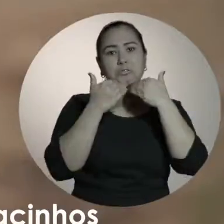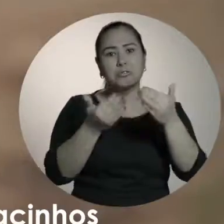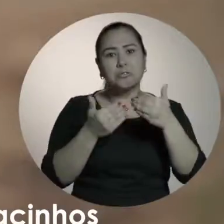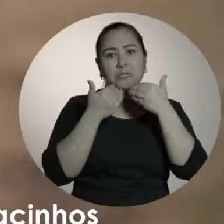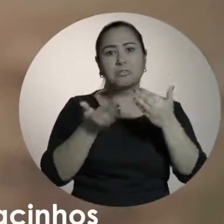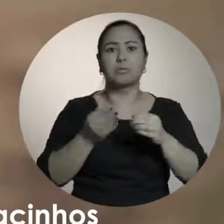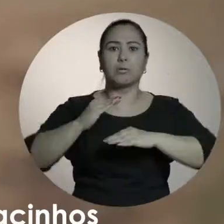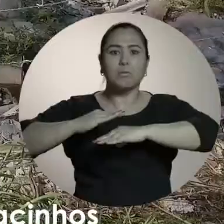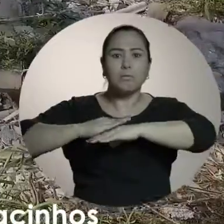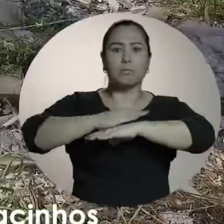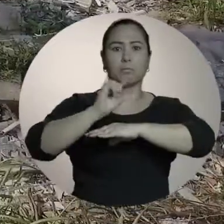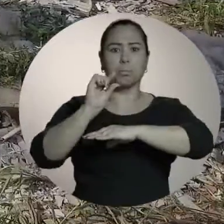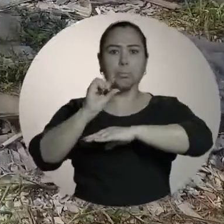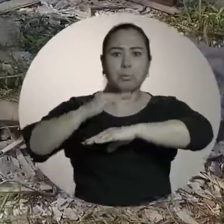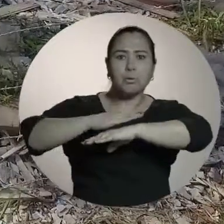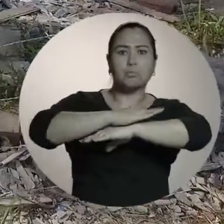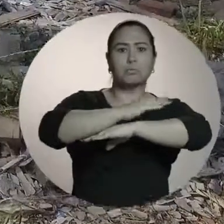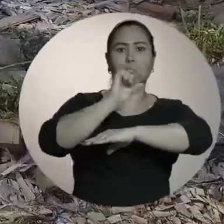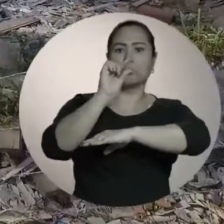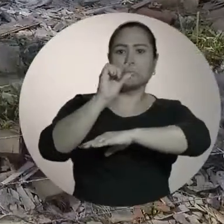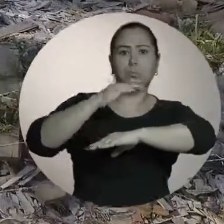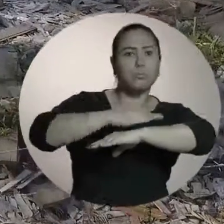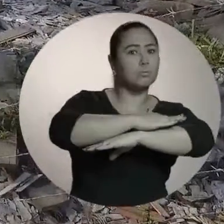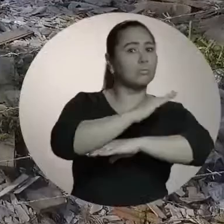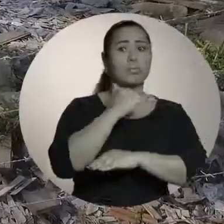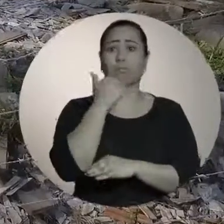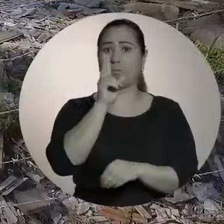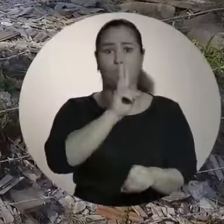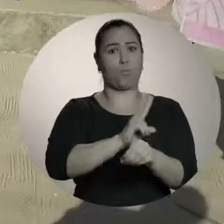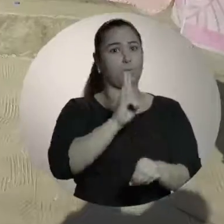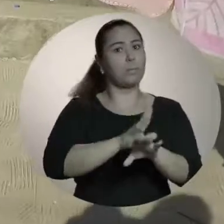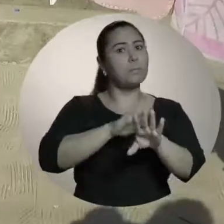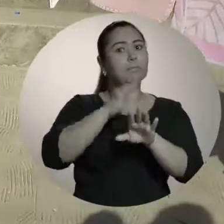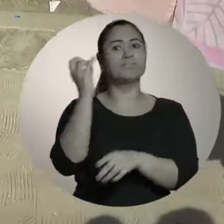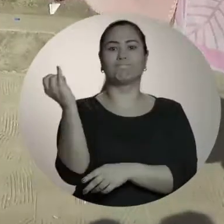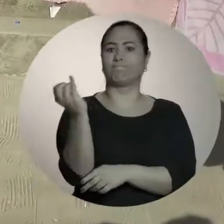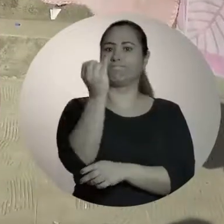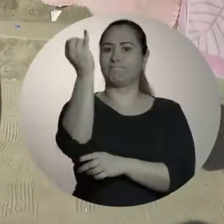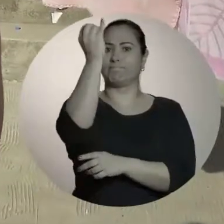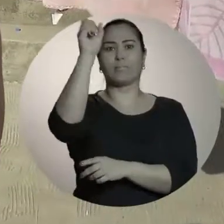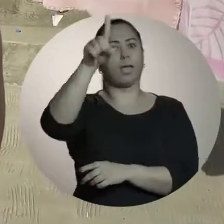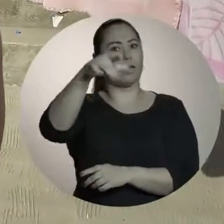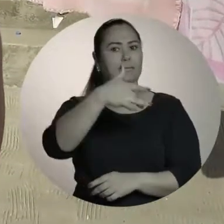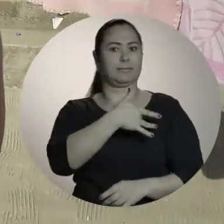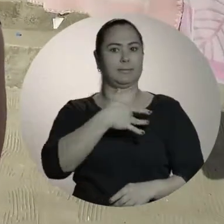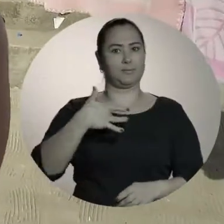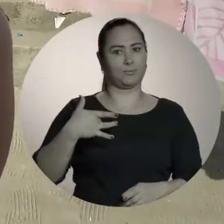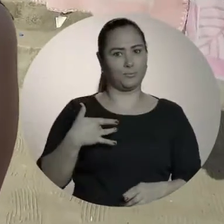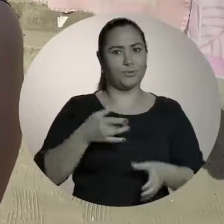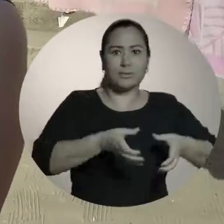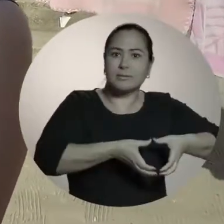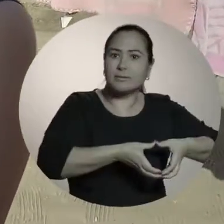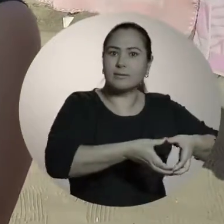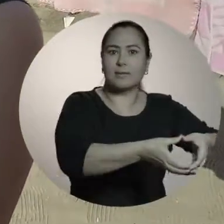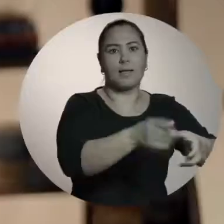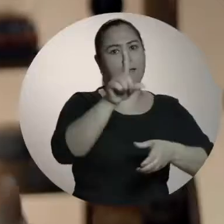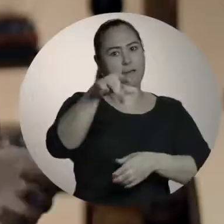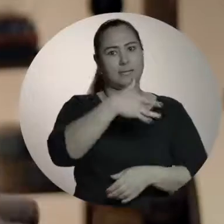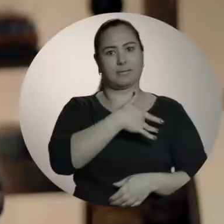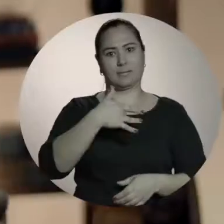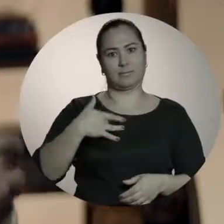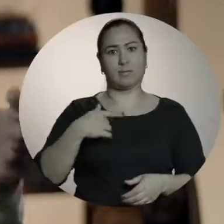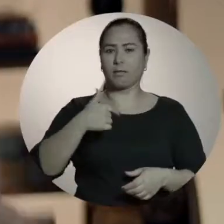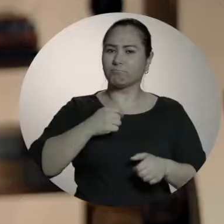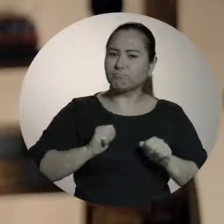pedacinhos e pedacinhos de asfalto se a gente não cuida daquilo que é mais importante, que é a saúde. O saneamento básico é a saúde.